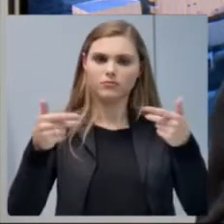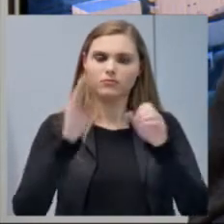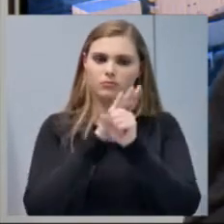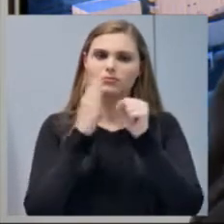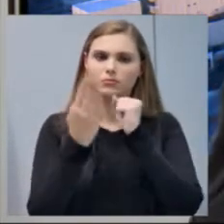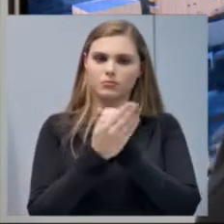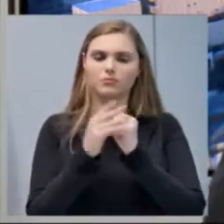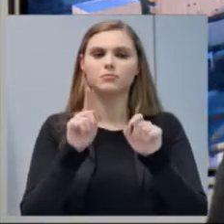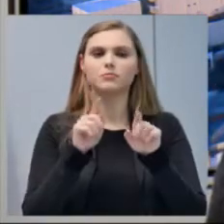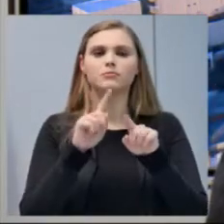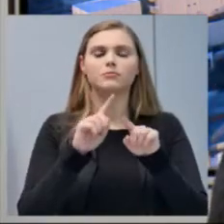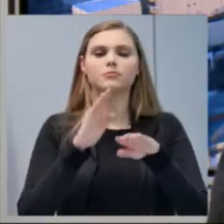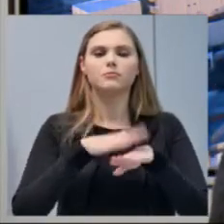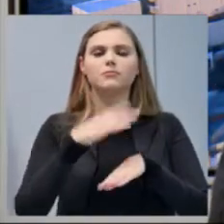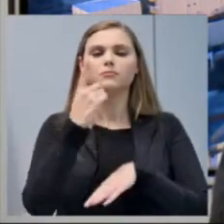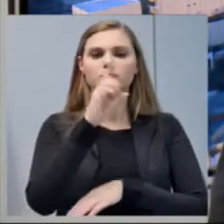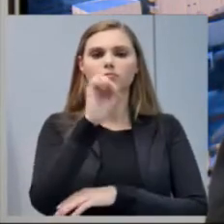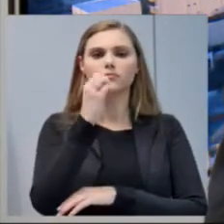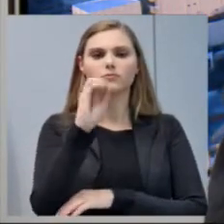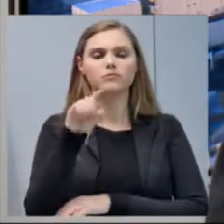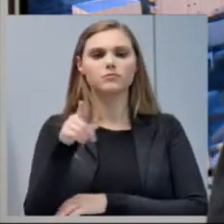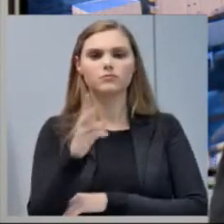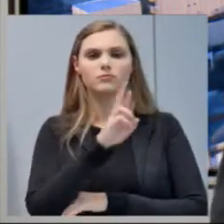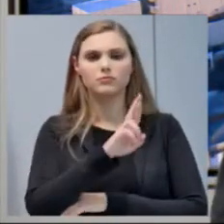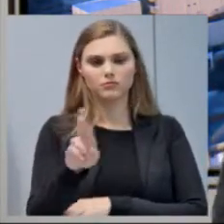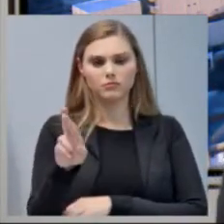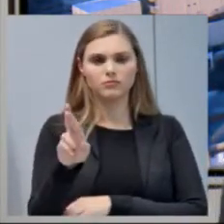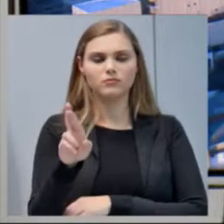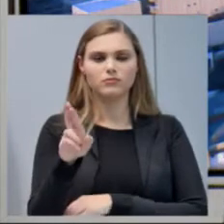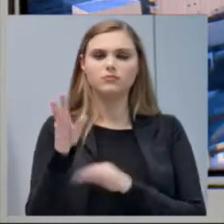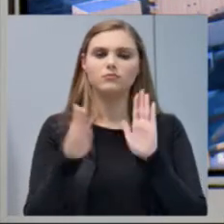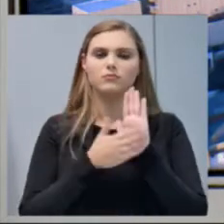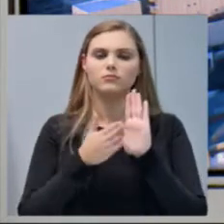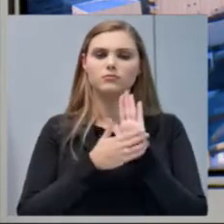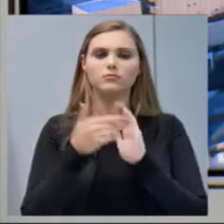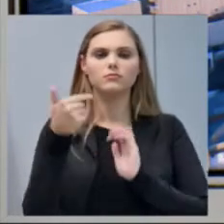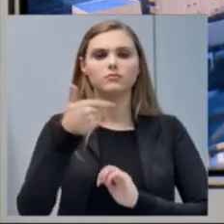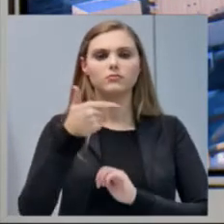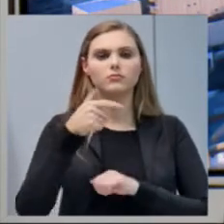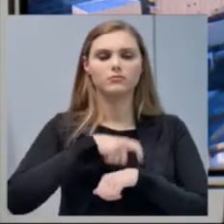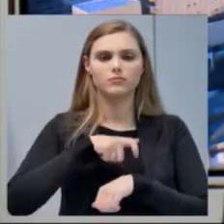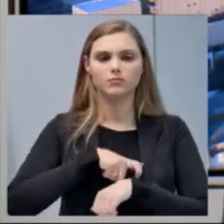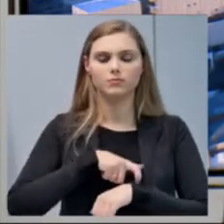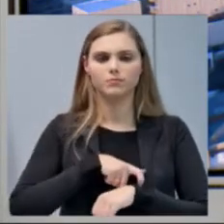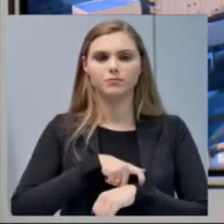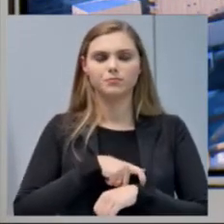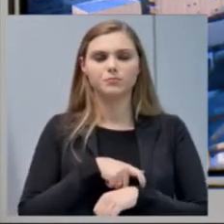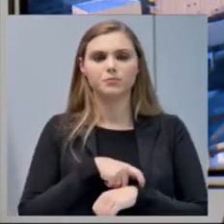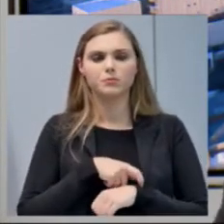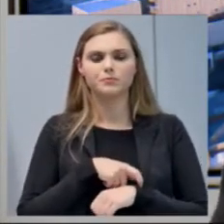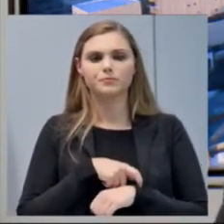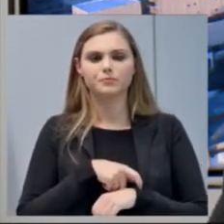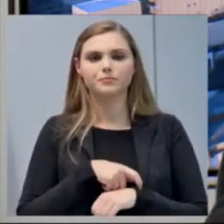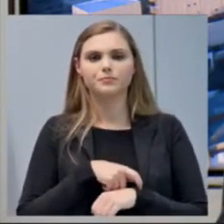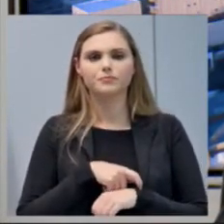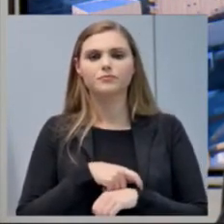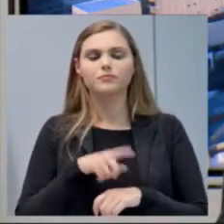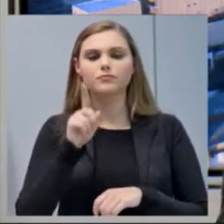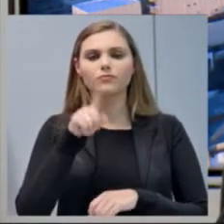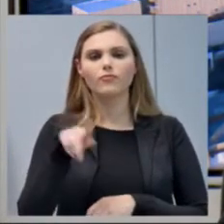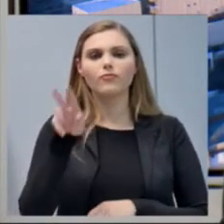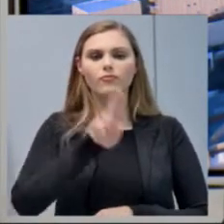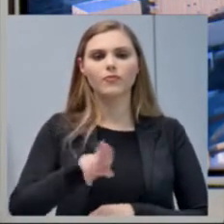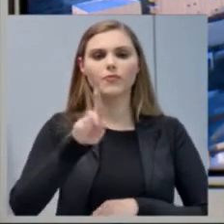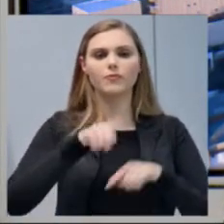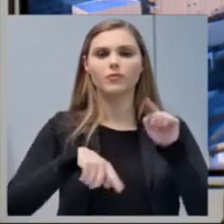mil, que está disponível no programa Segundo Tempo, foi disponibilizado para a Xancherê, no programa Segundo Tempo, e vai ser utilizado através de